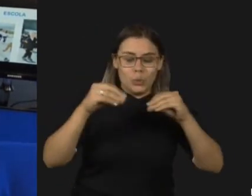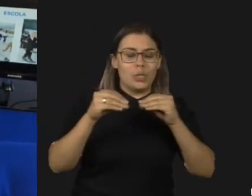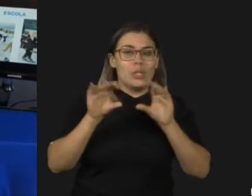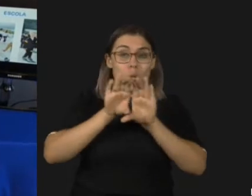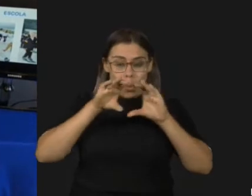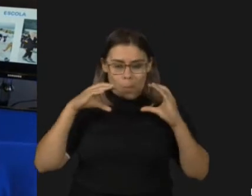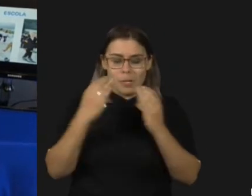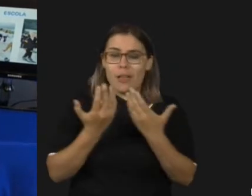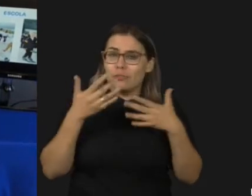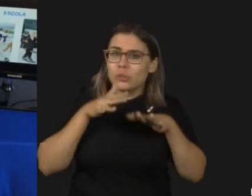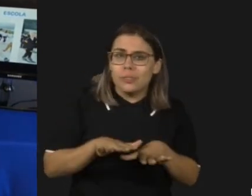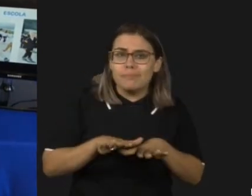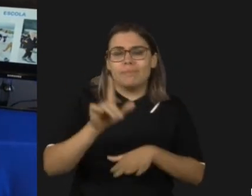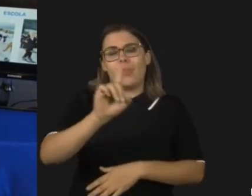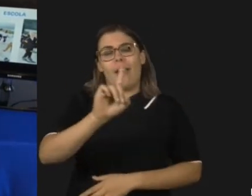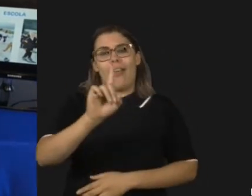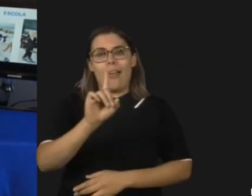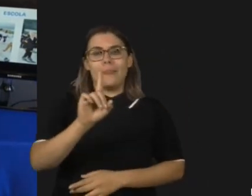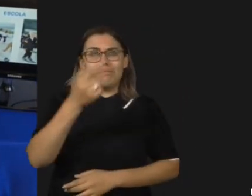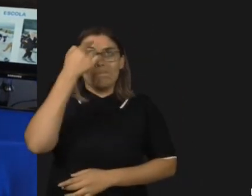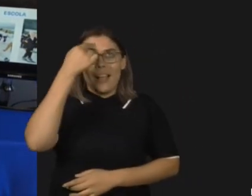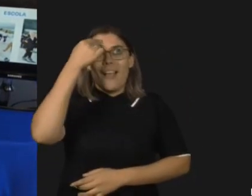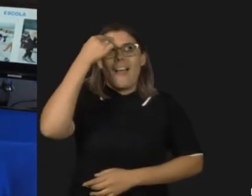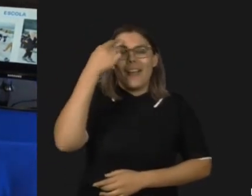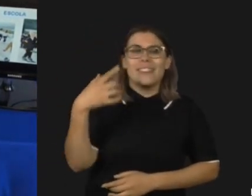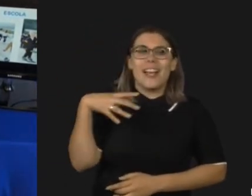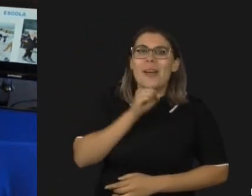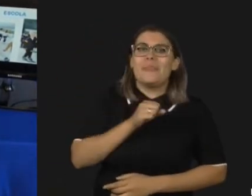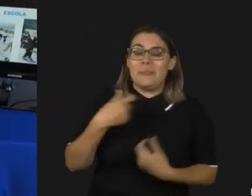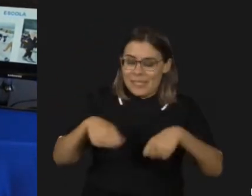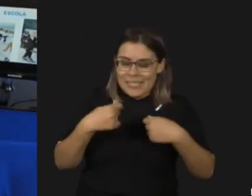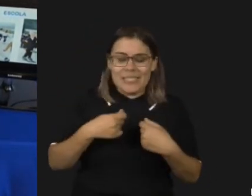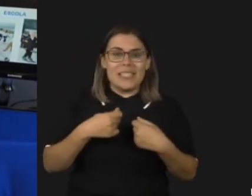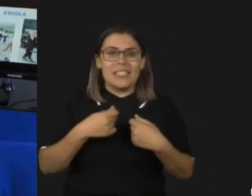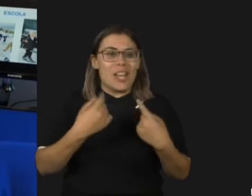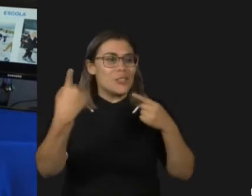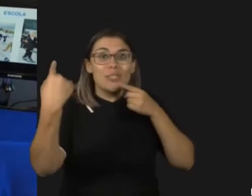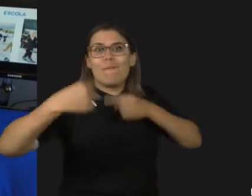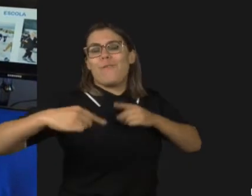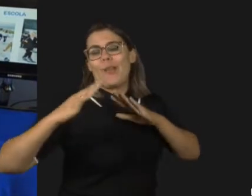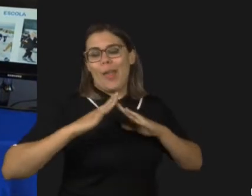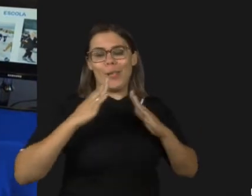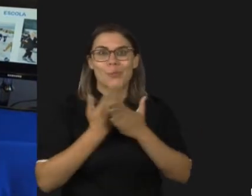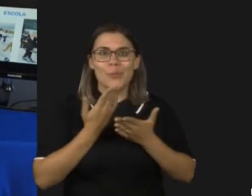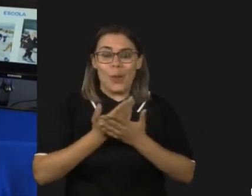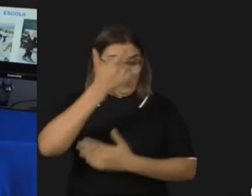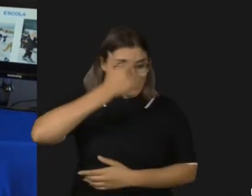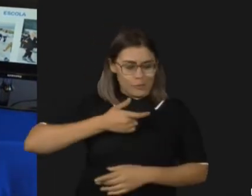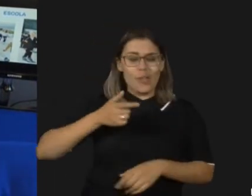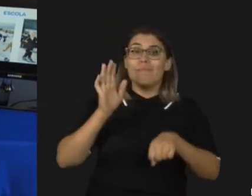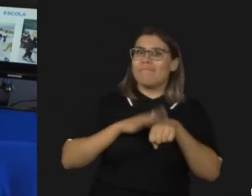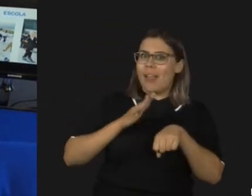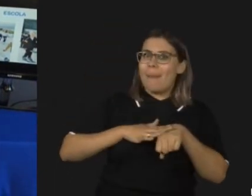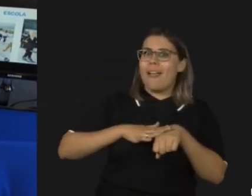depois incluir, nem pensem duas vezes. É preciso que eles passam pelo desafio da escola, como eu passei, para